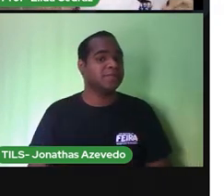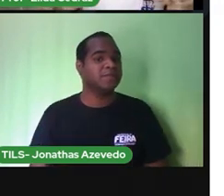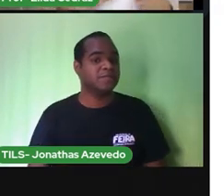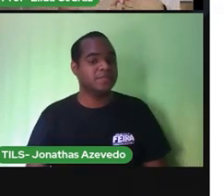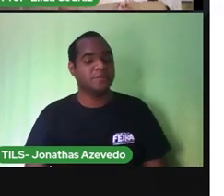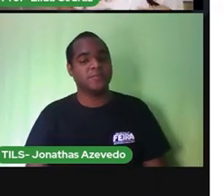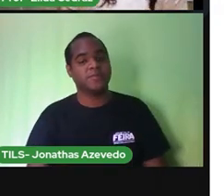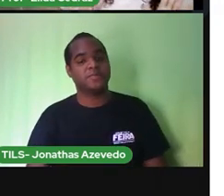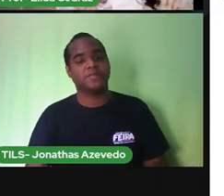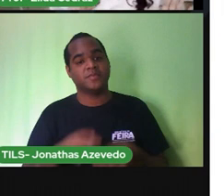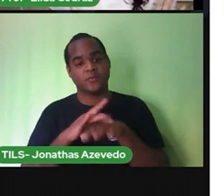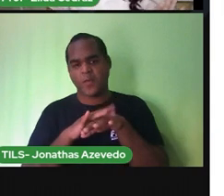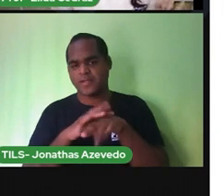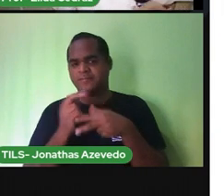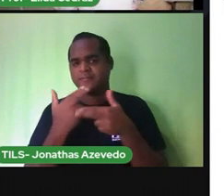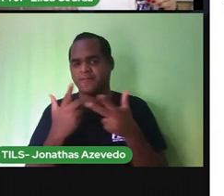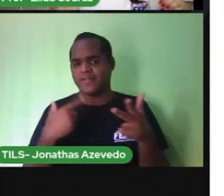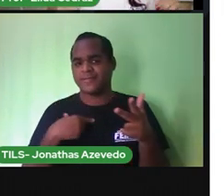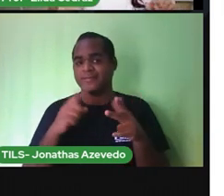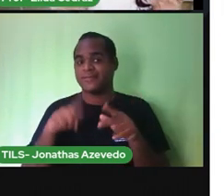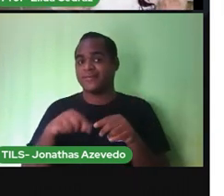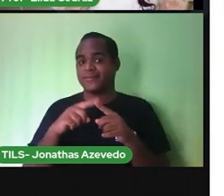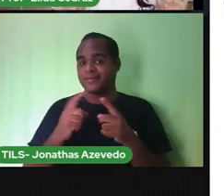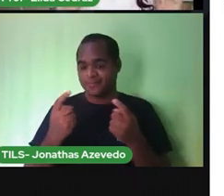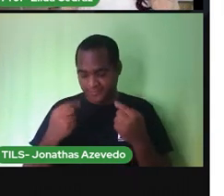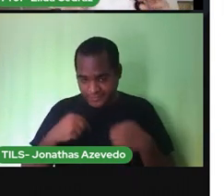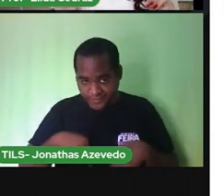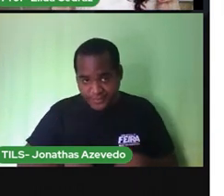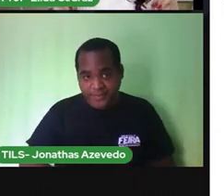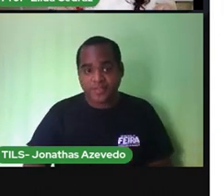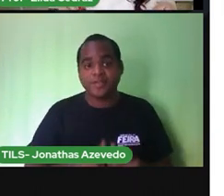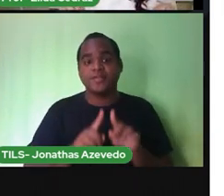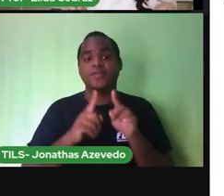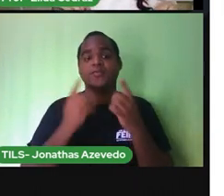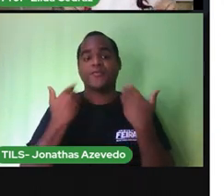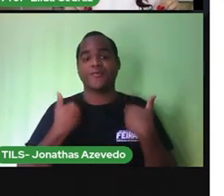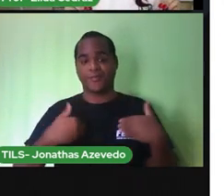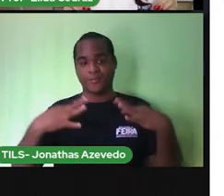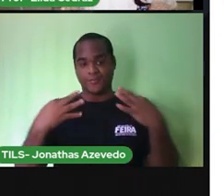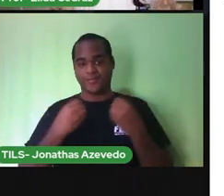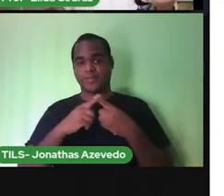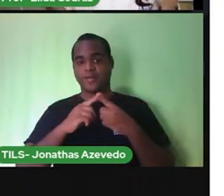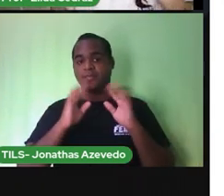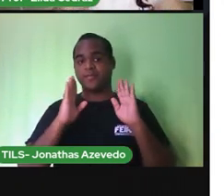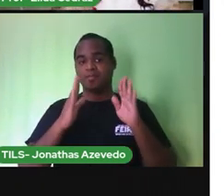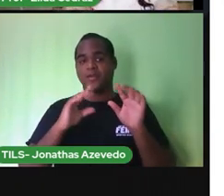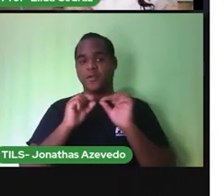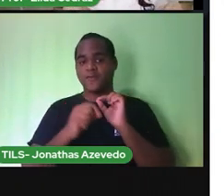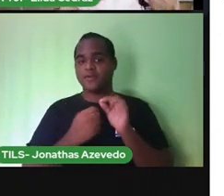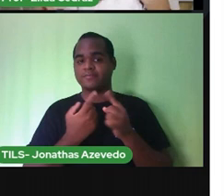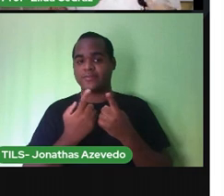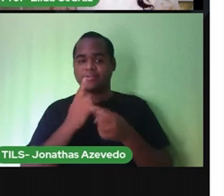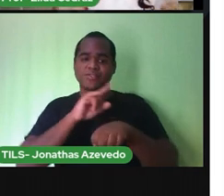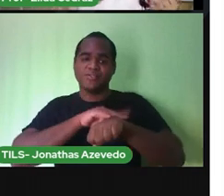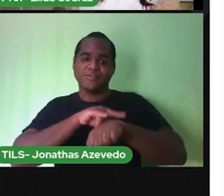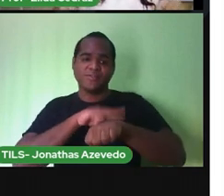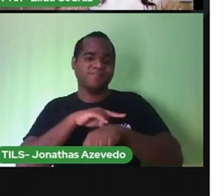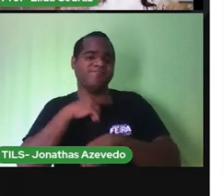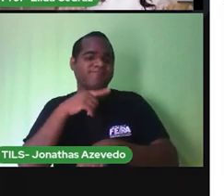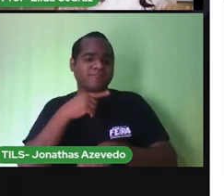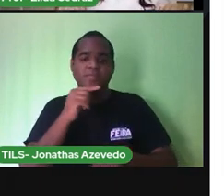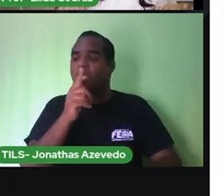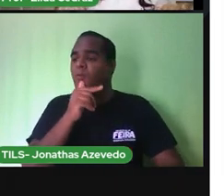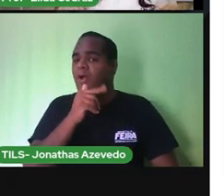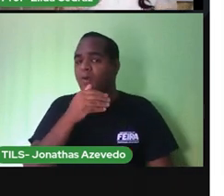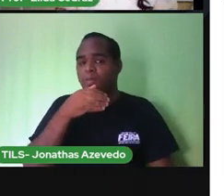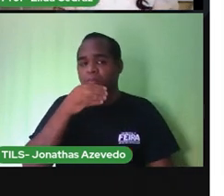doenças. Inclusive, infecção urinária. A infecção urinária, é causada principalmente por a gente não ingerir água, por a